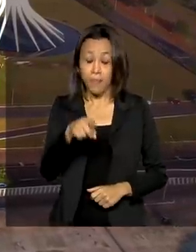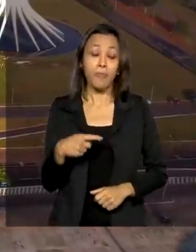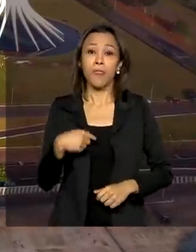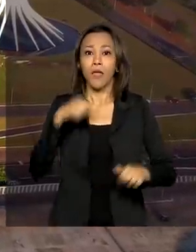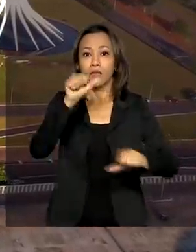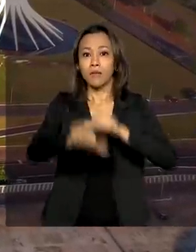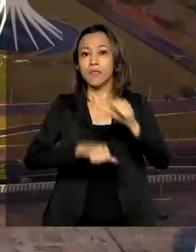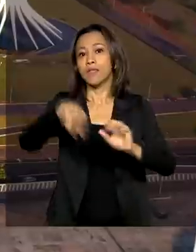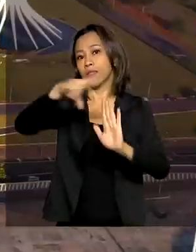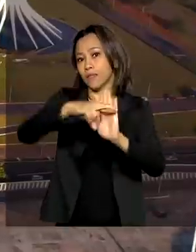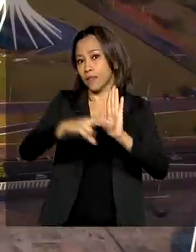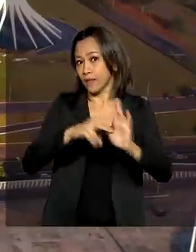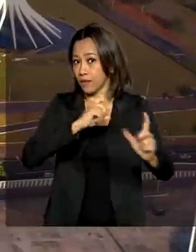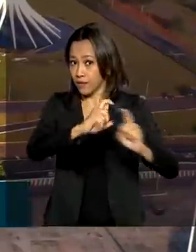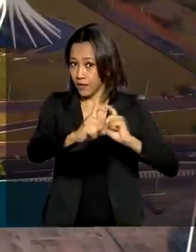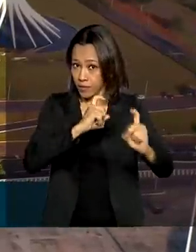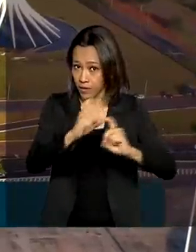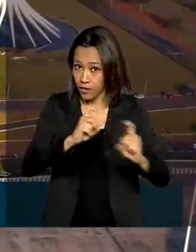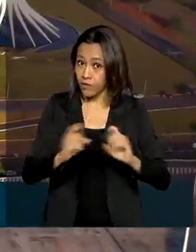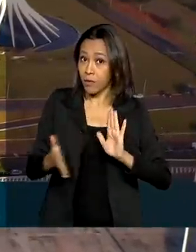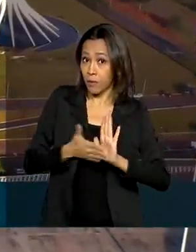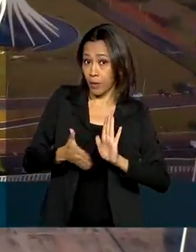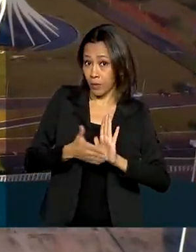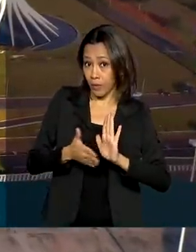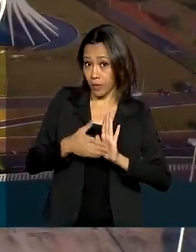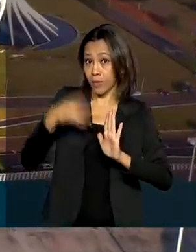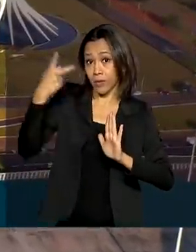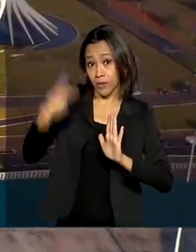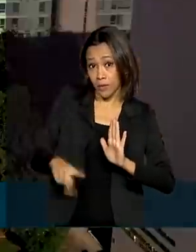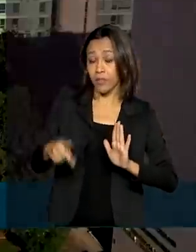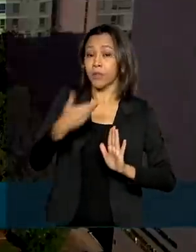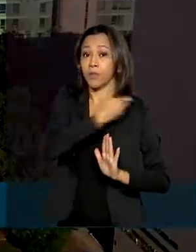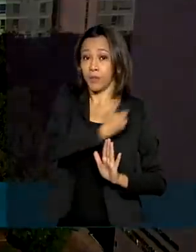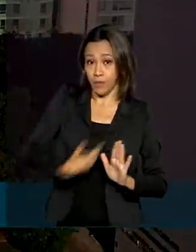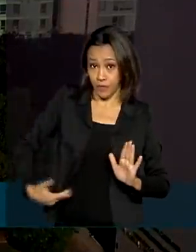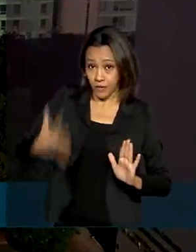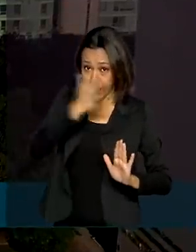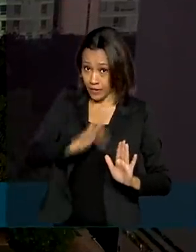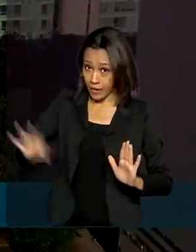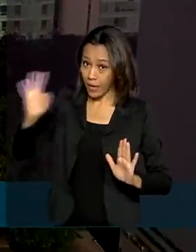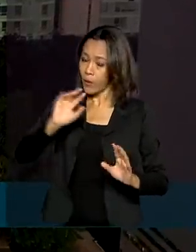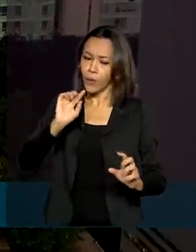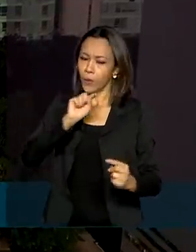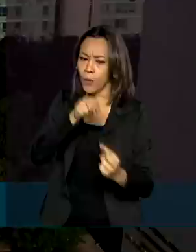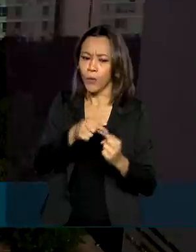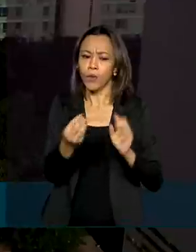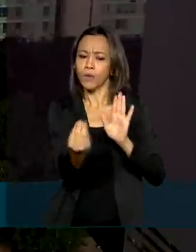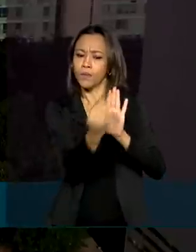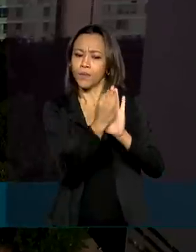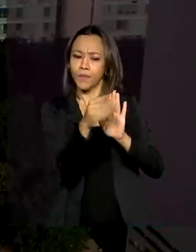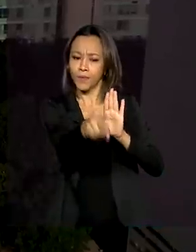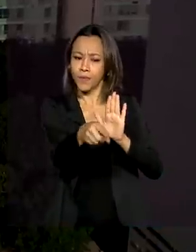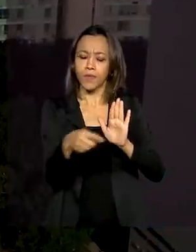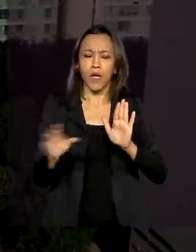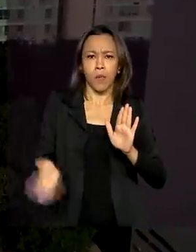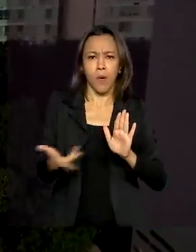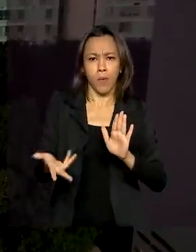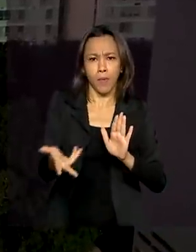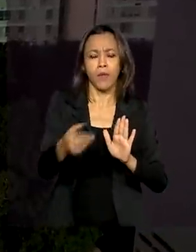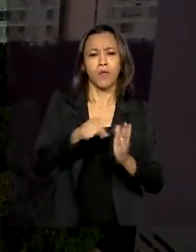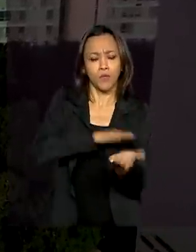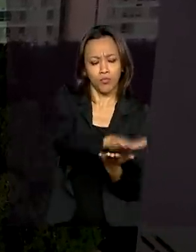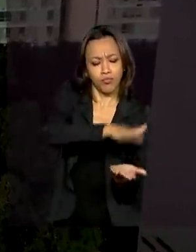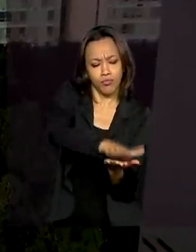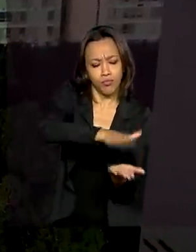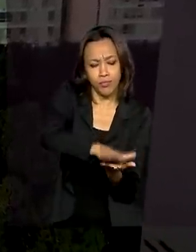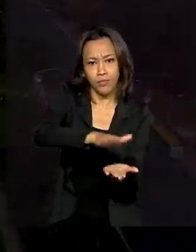administrativa proposta pelo Poder Executivo está baseada em pilares, como o aumento da produtividade e a digitalização